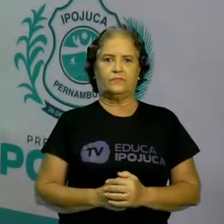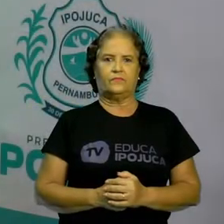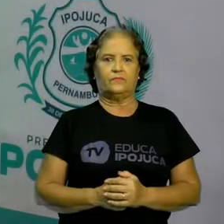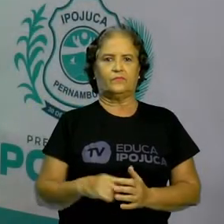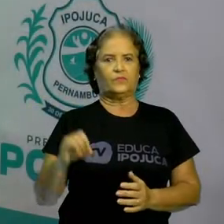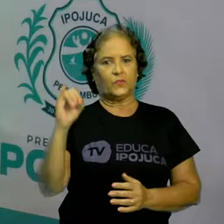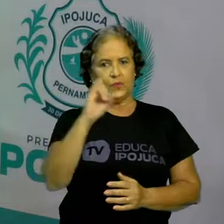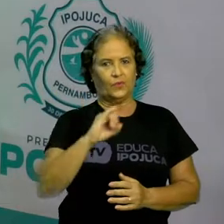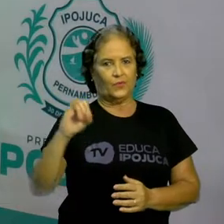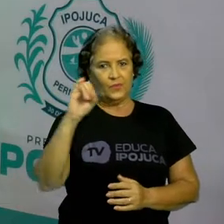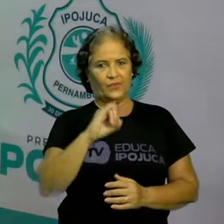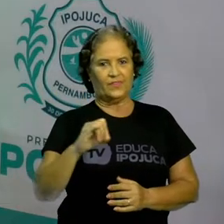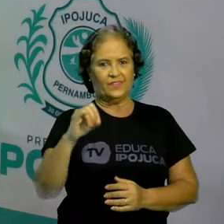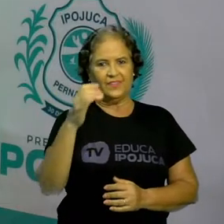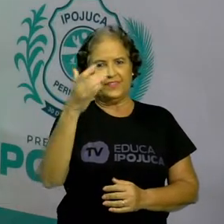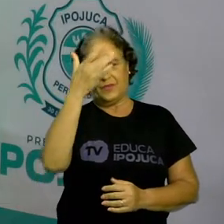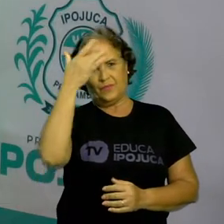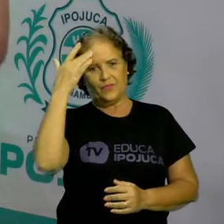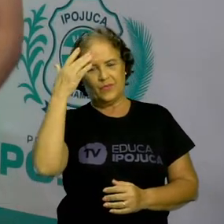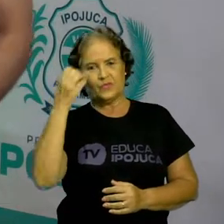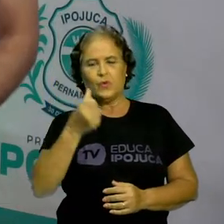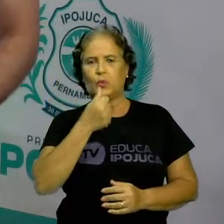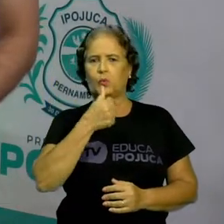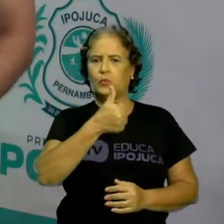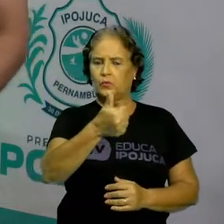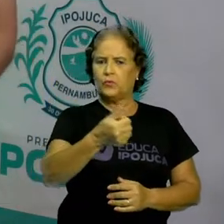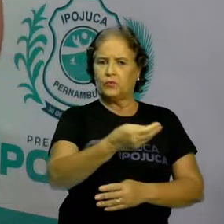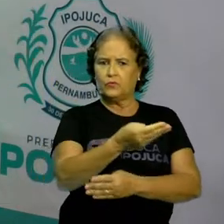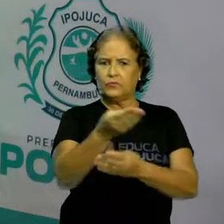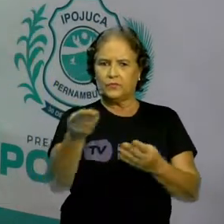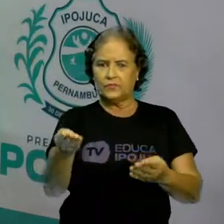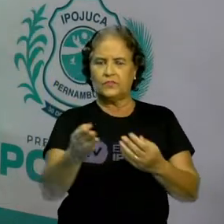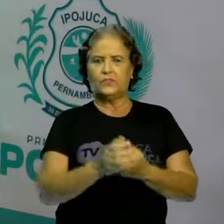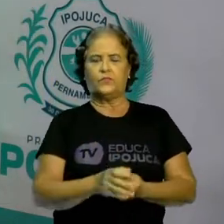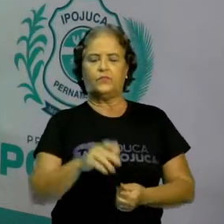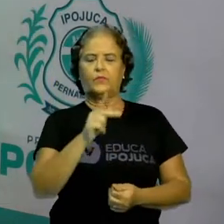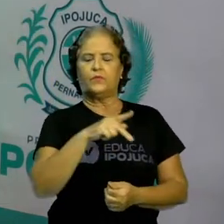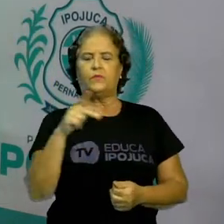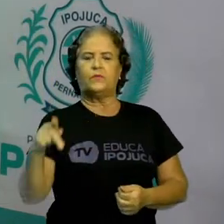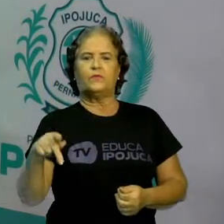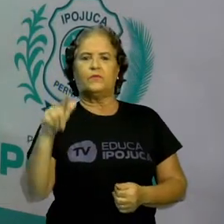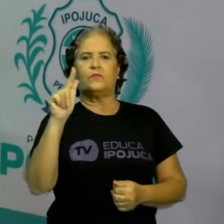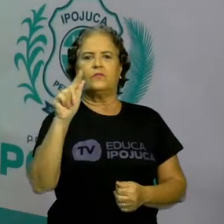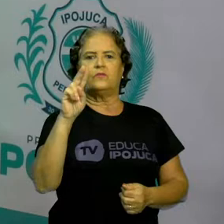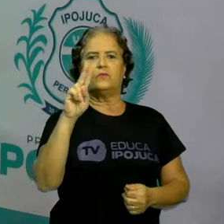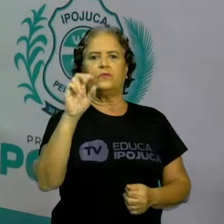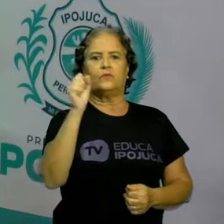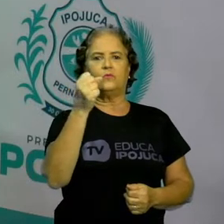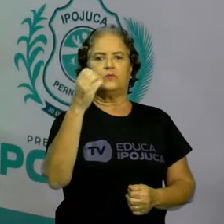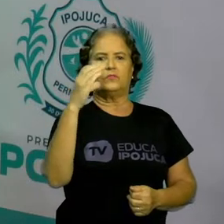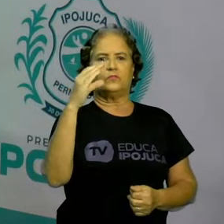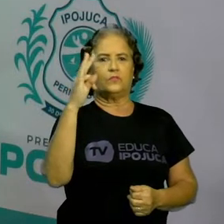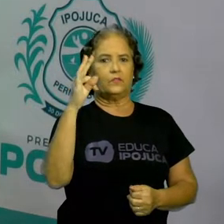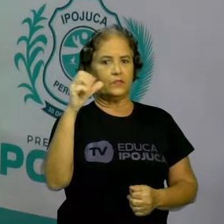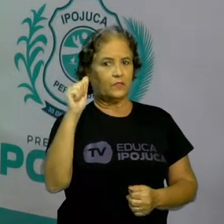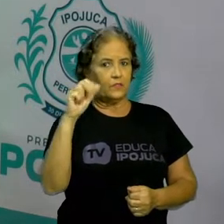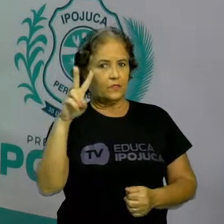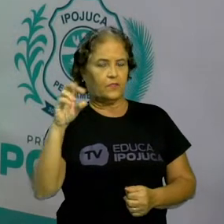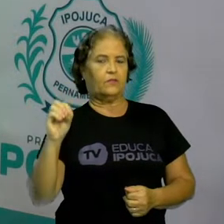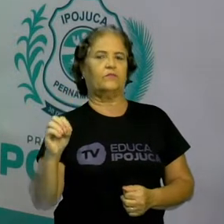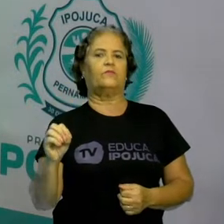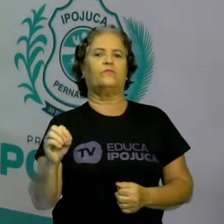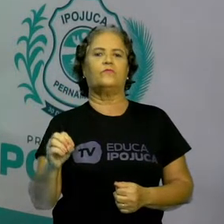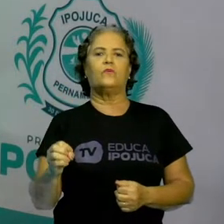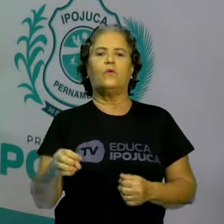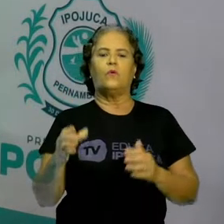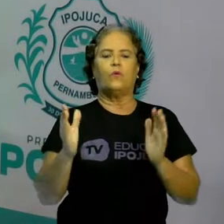Olá pessoal, como é que estão vocês? Aqui é o professor Gustavo falando e hoje nós vamos retomar